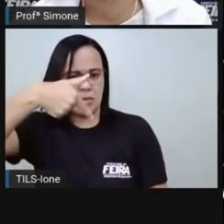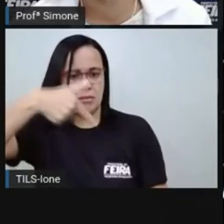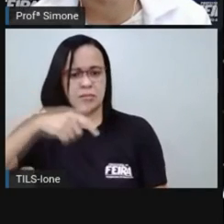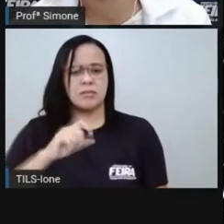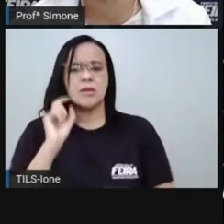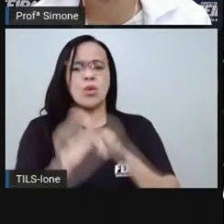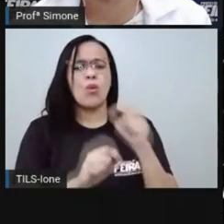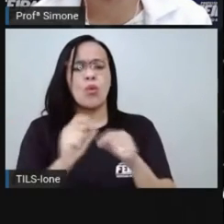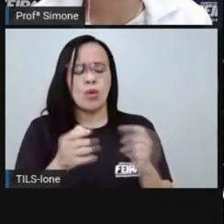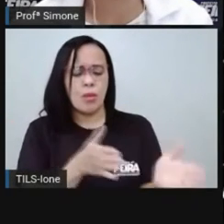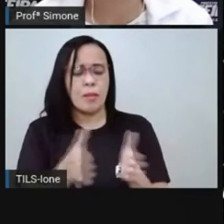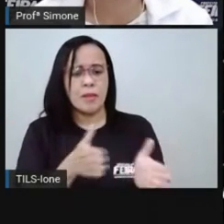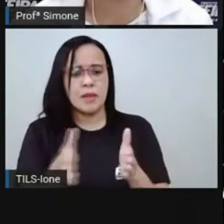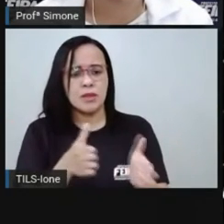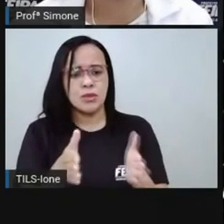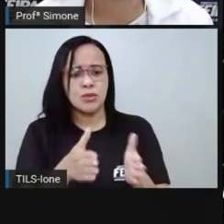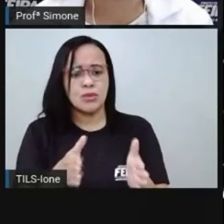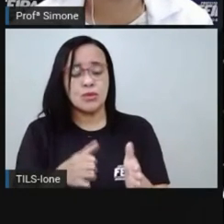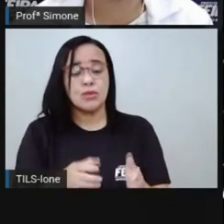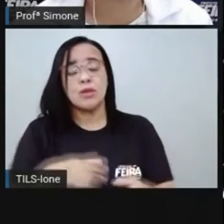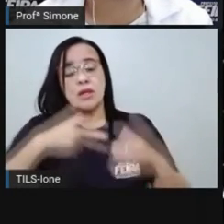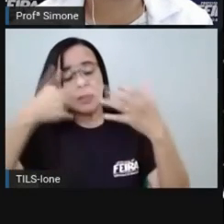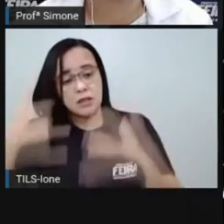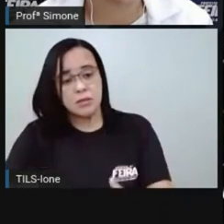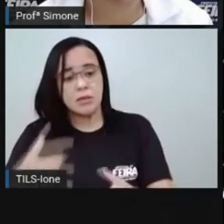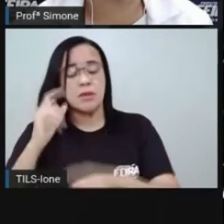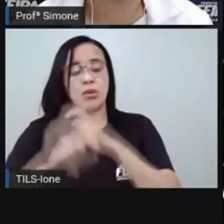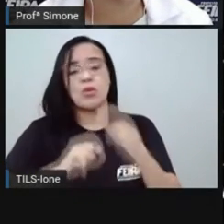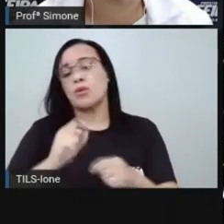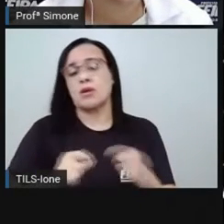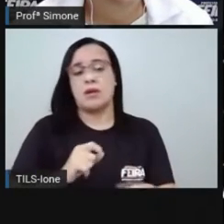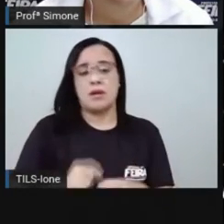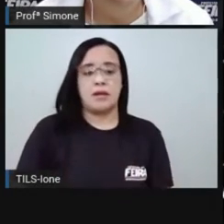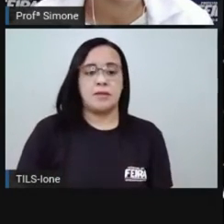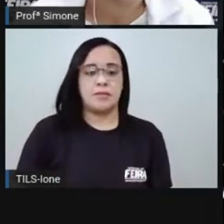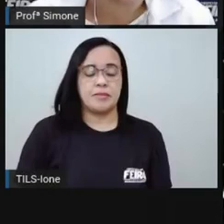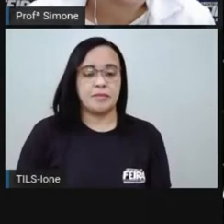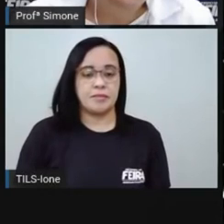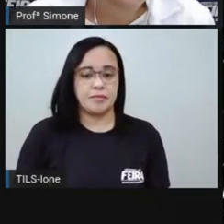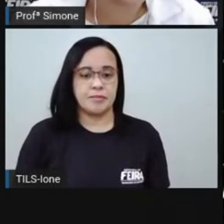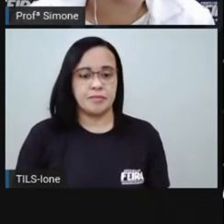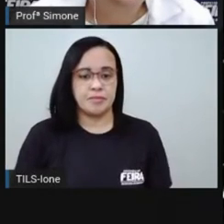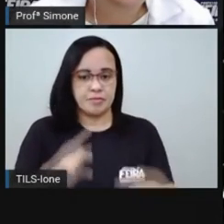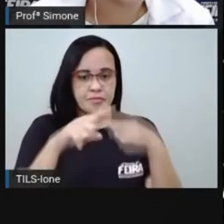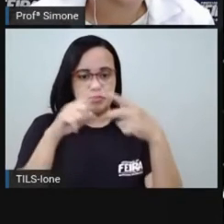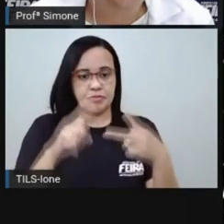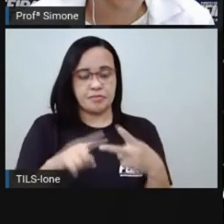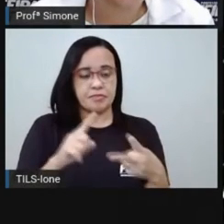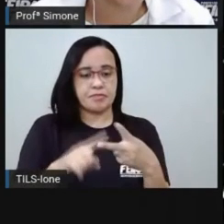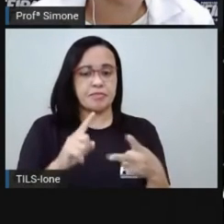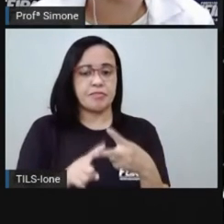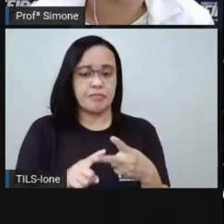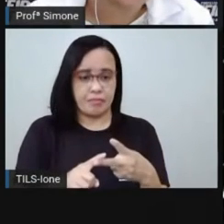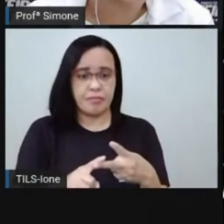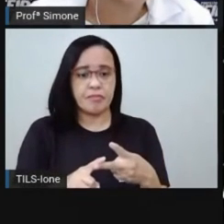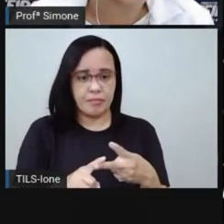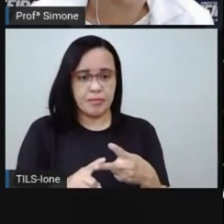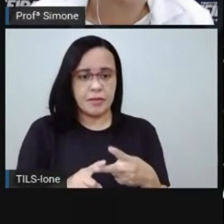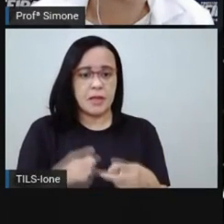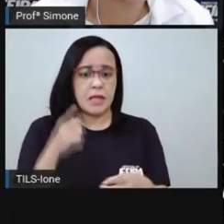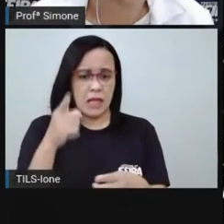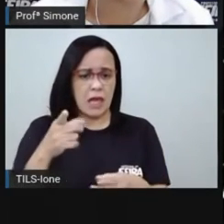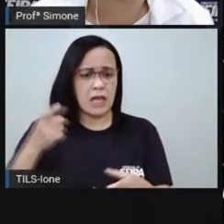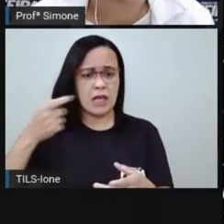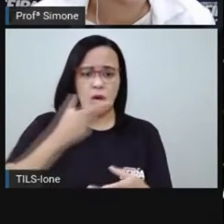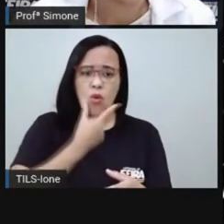que vai ser impulsionada por esse governo e apesar de contraditório por ser uma